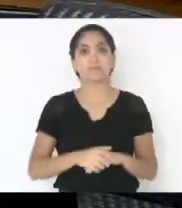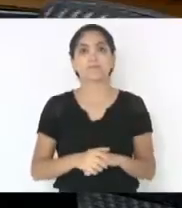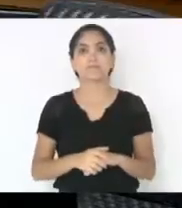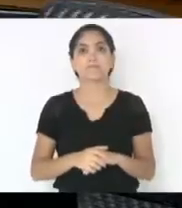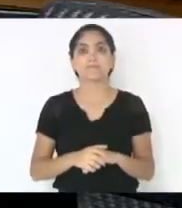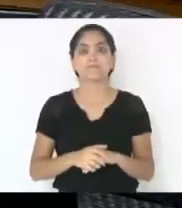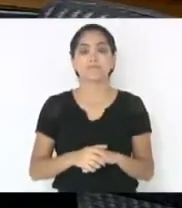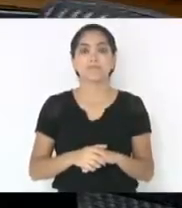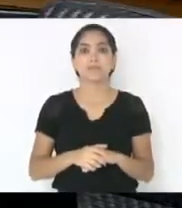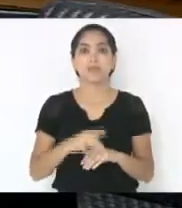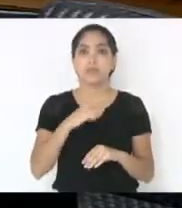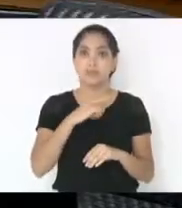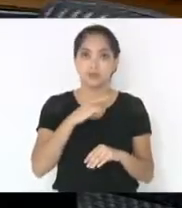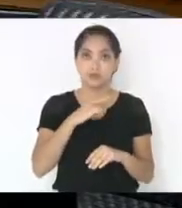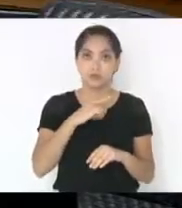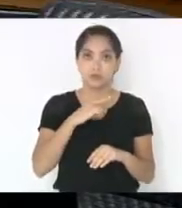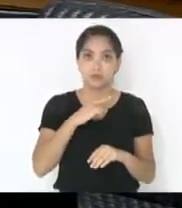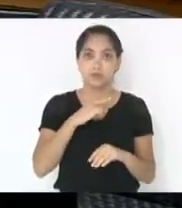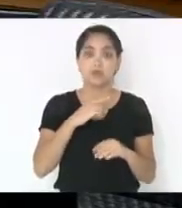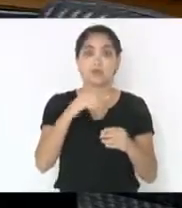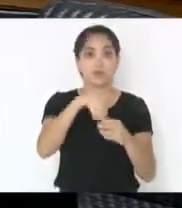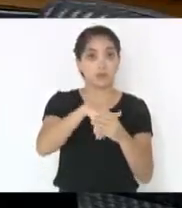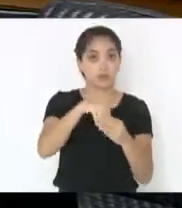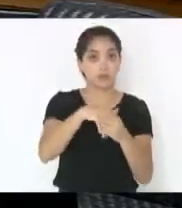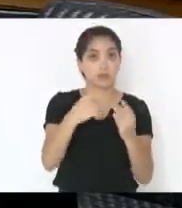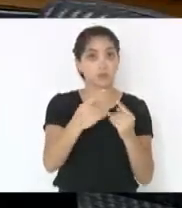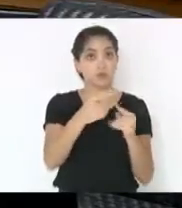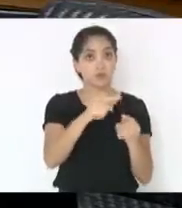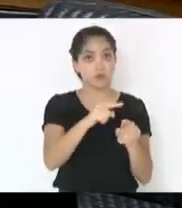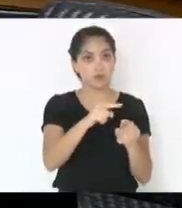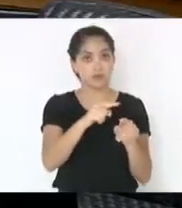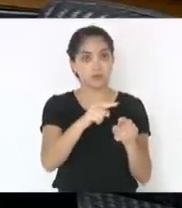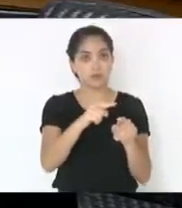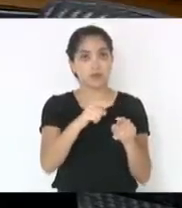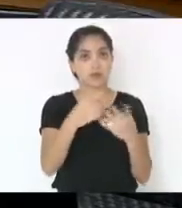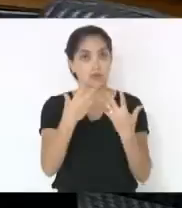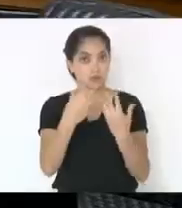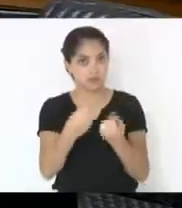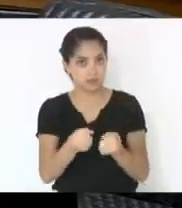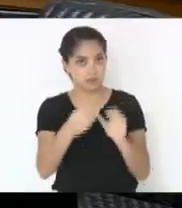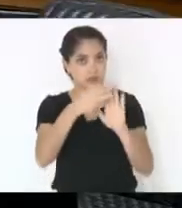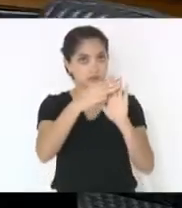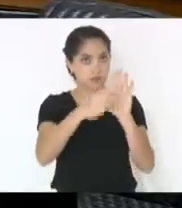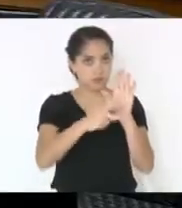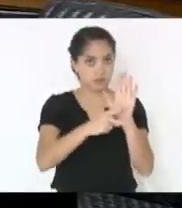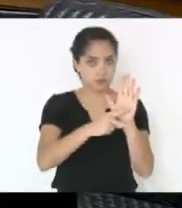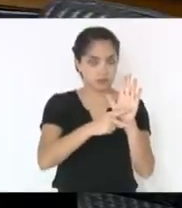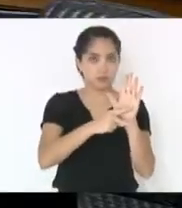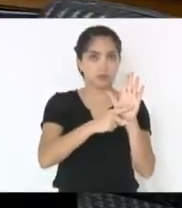Eu tenho sistematicamente votado contra a admissibilidade dessas medidas provisórias.